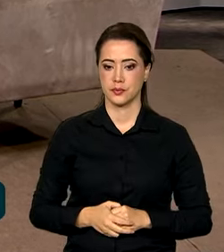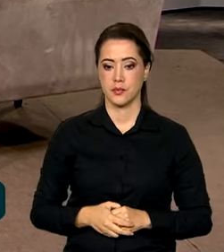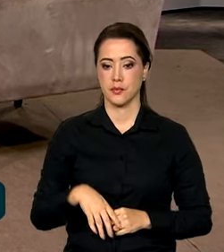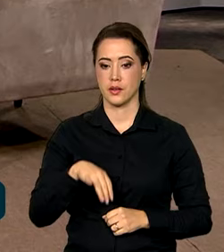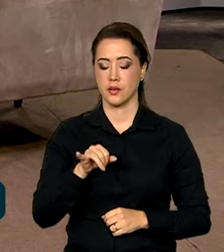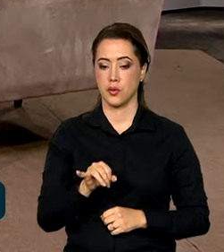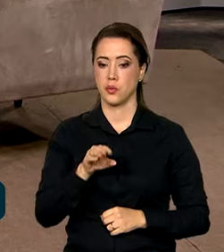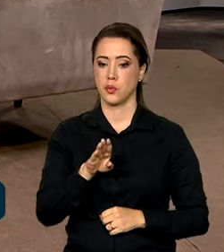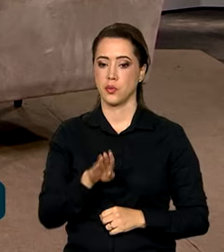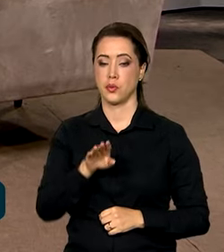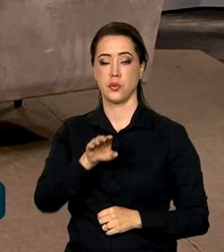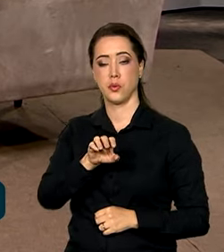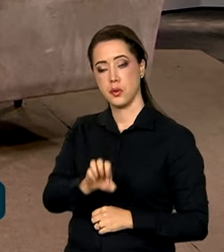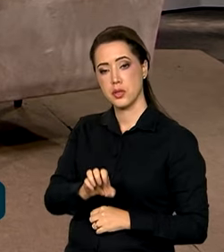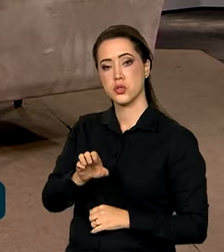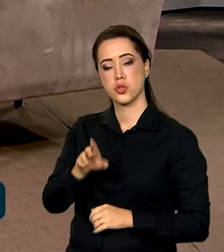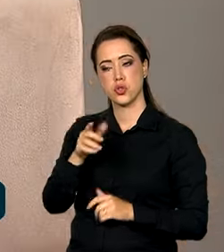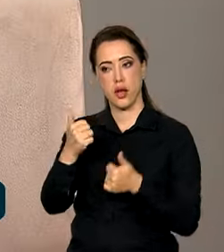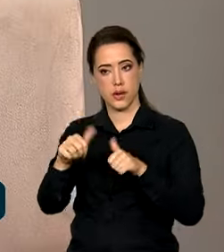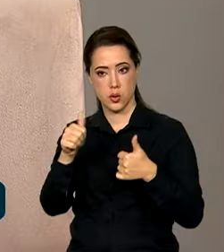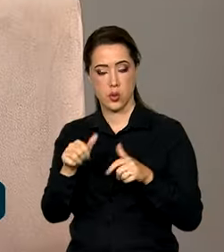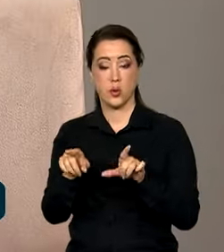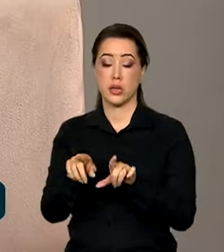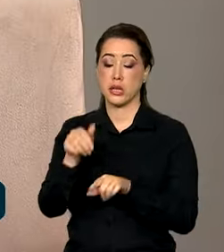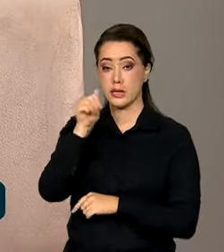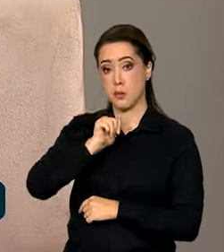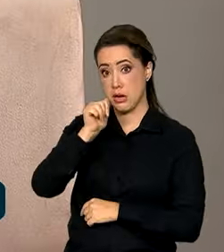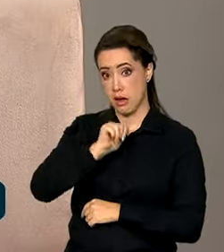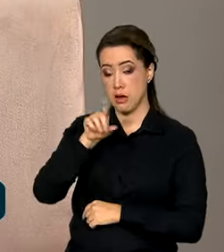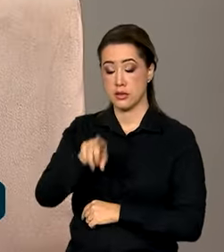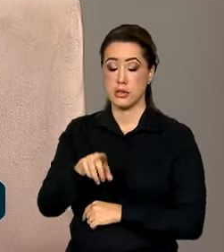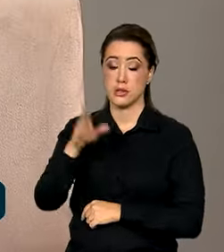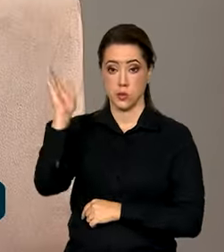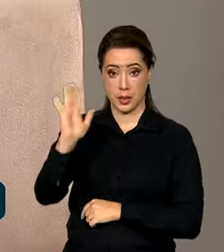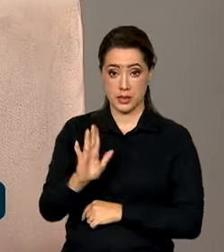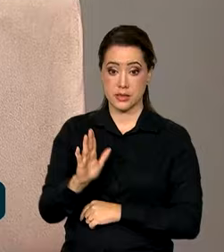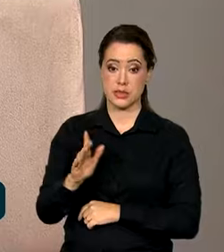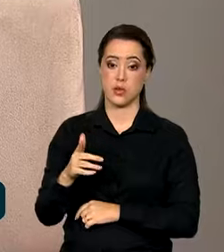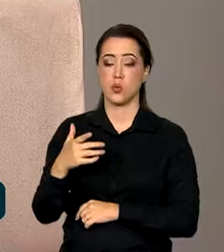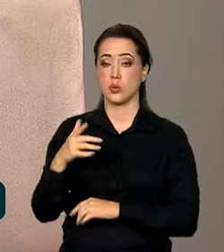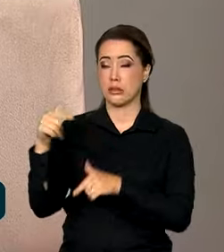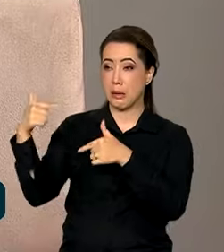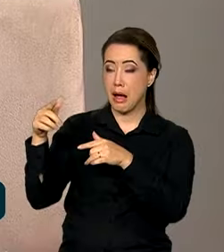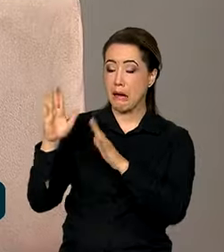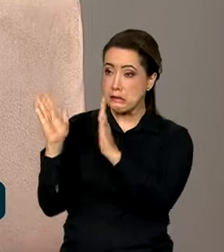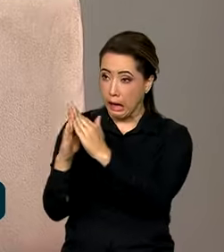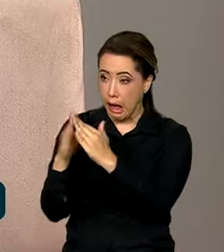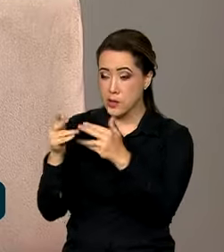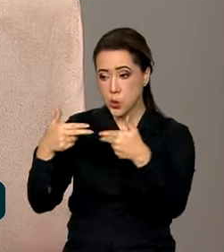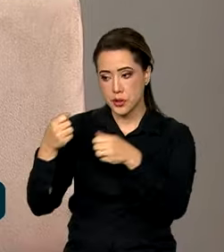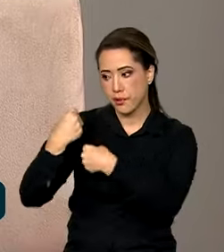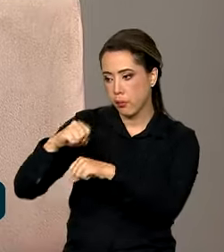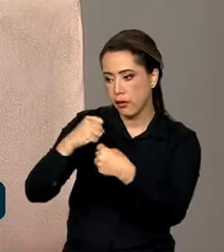IBGE apurou que as mulheres brasileiras dedicam, em média, 24 horas e meia por semana aos afazeres domésticos, que